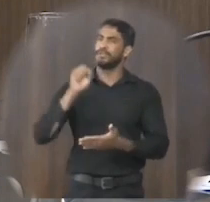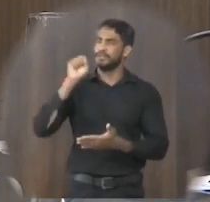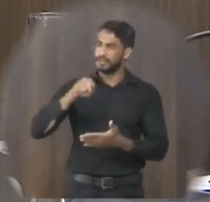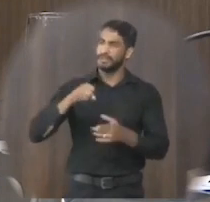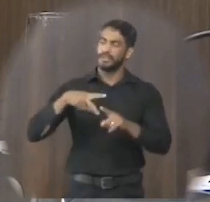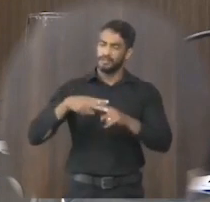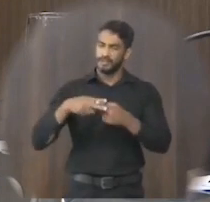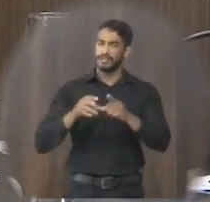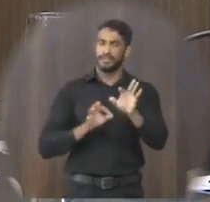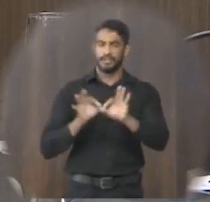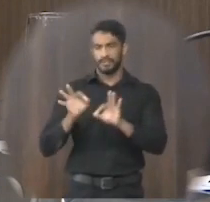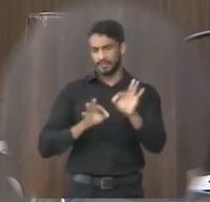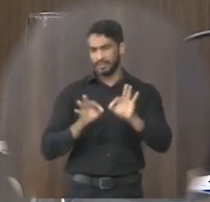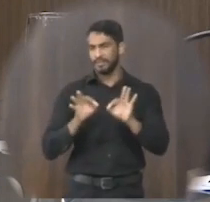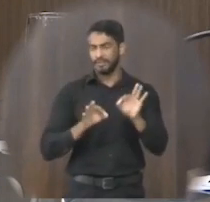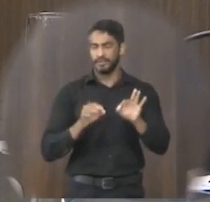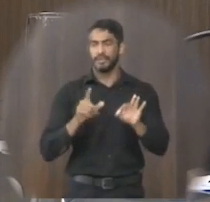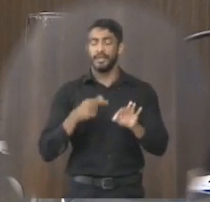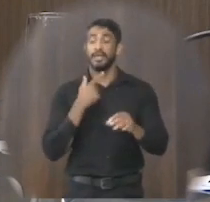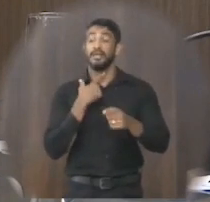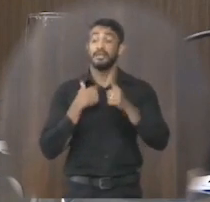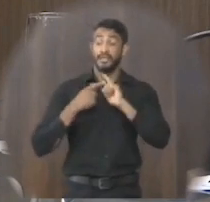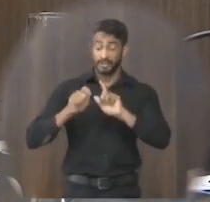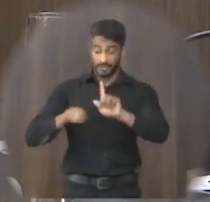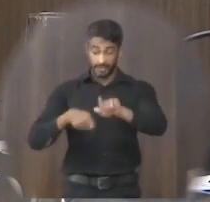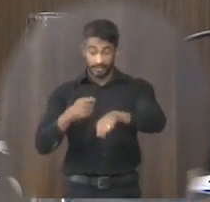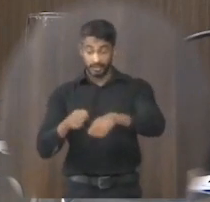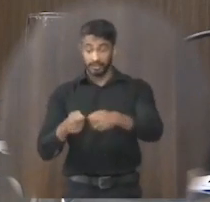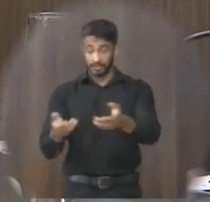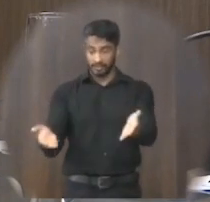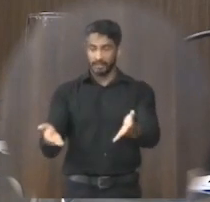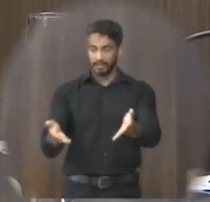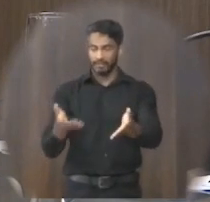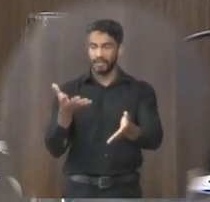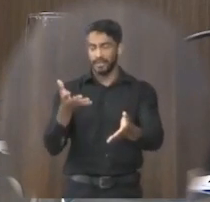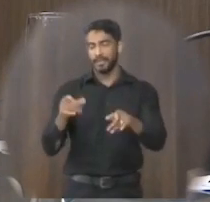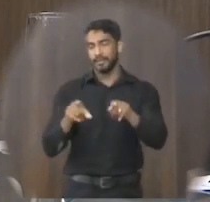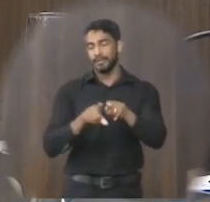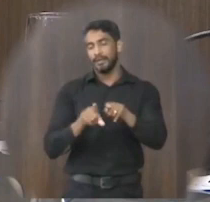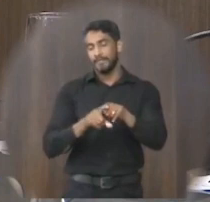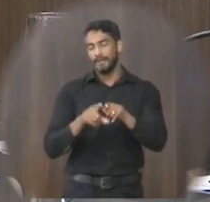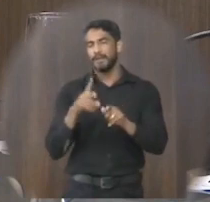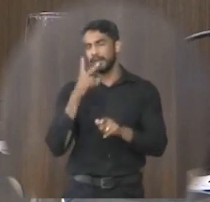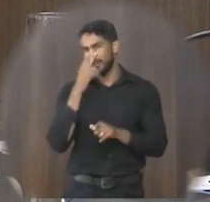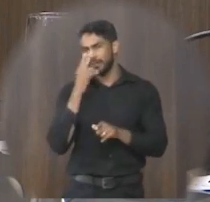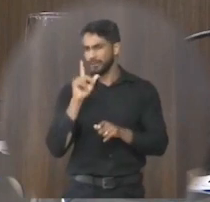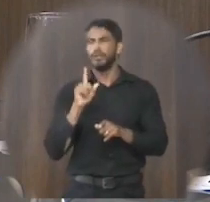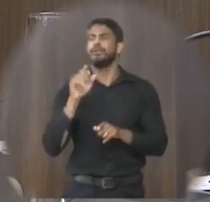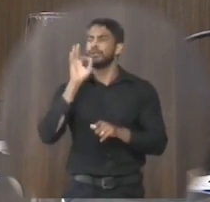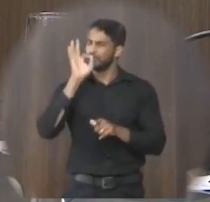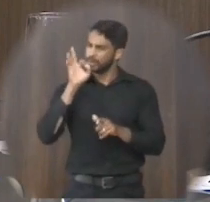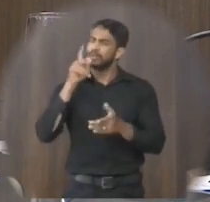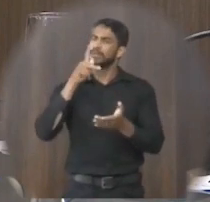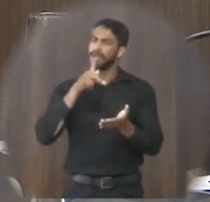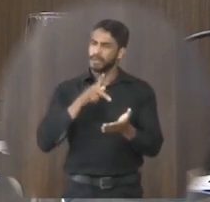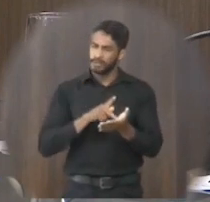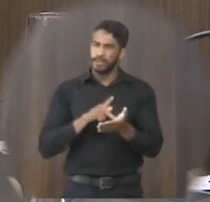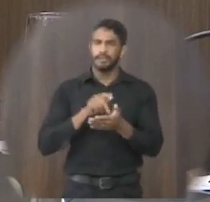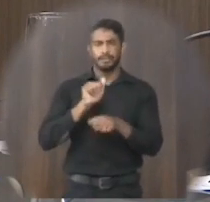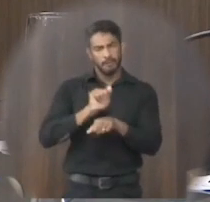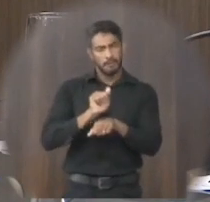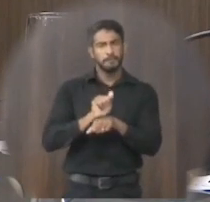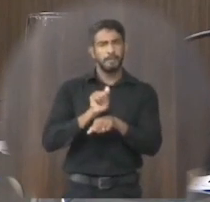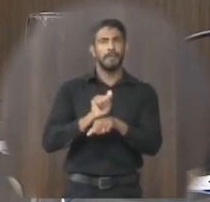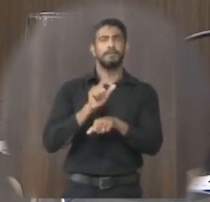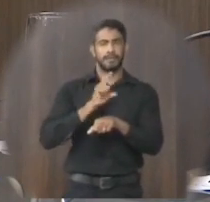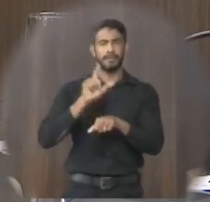há um interesse também da gestão atual eu acho que eu acho não tenho certeza que em breve a gente vai estar com isso resolvido